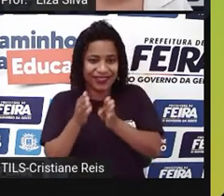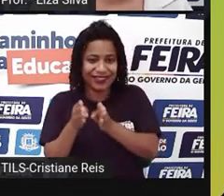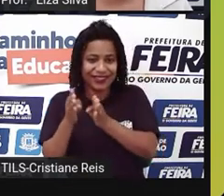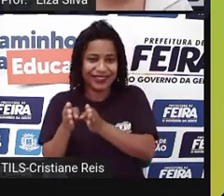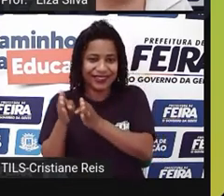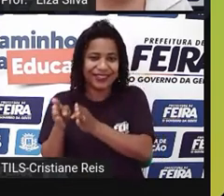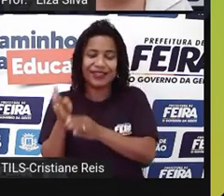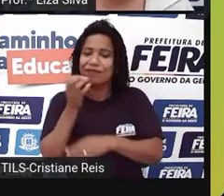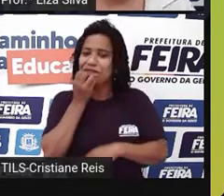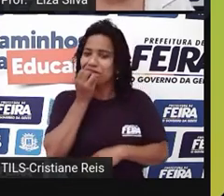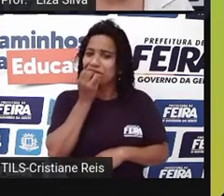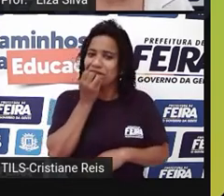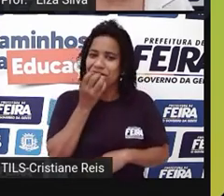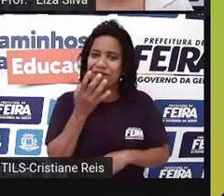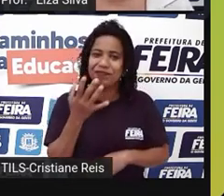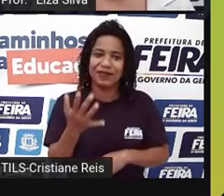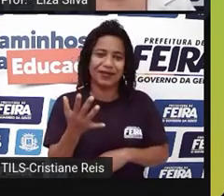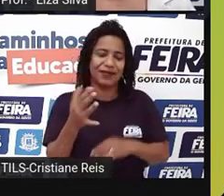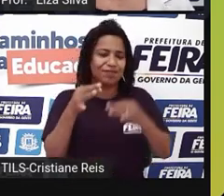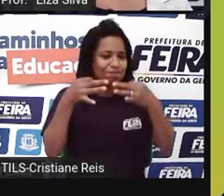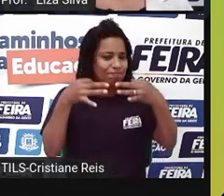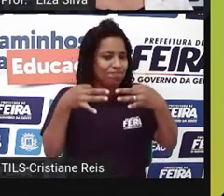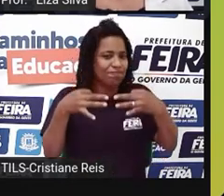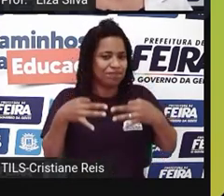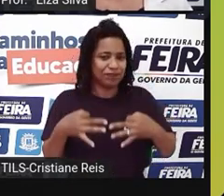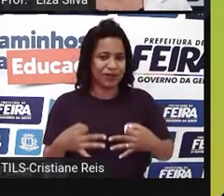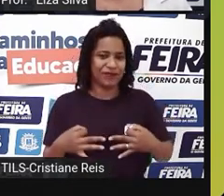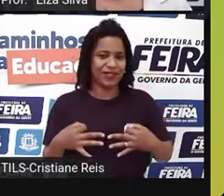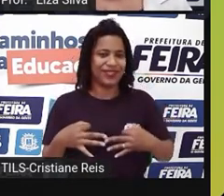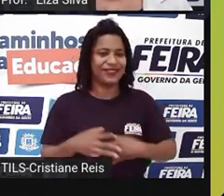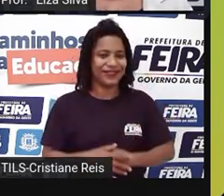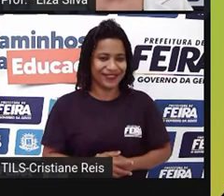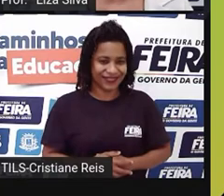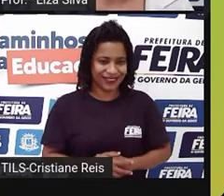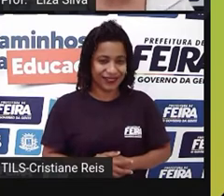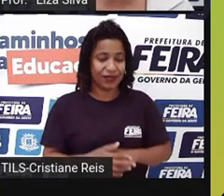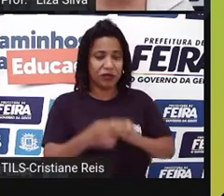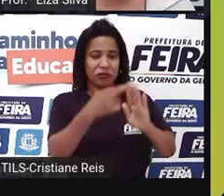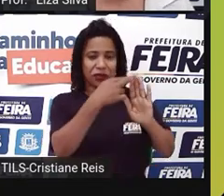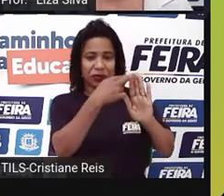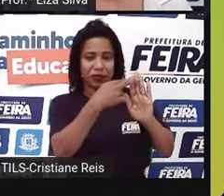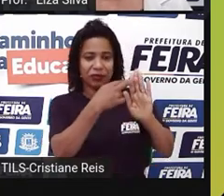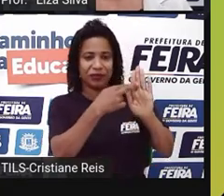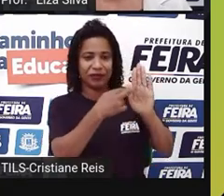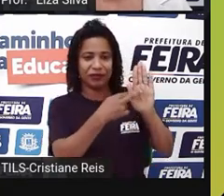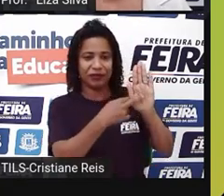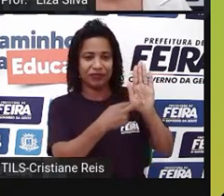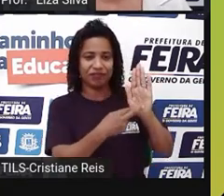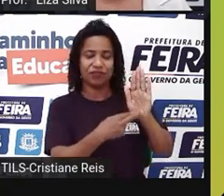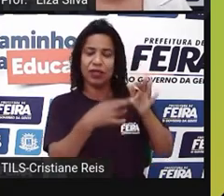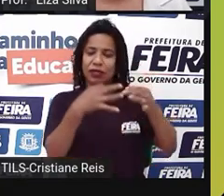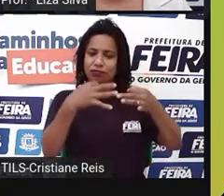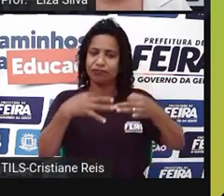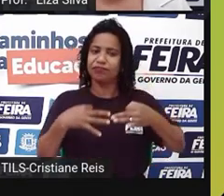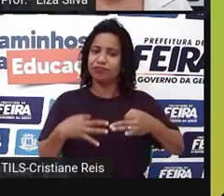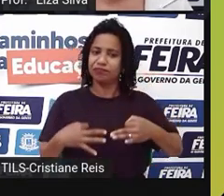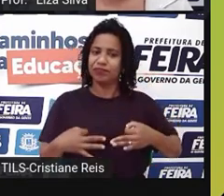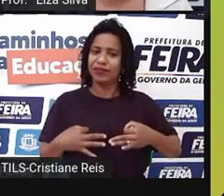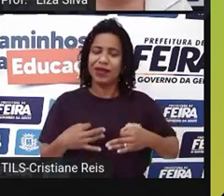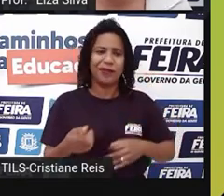segue as regras exatamente como elas são colocadas. Totalmente o contrário do John, não é verdade?